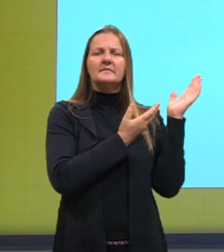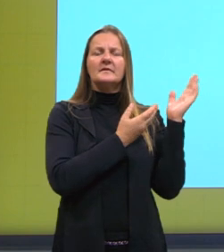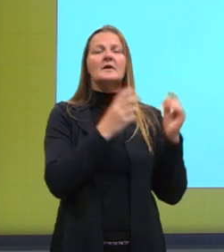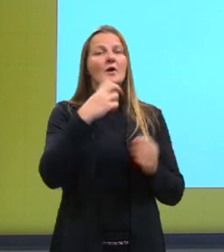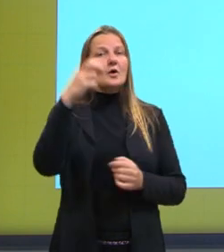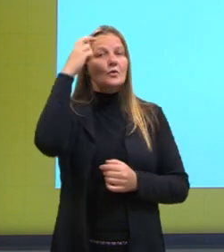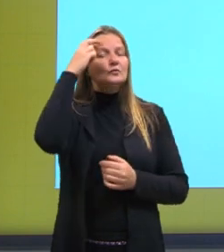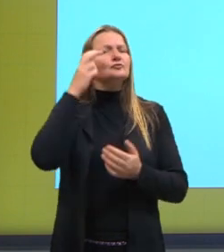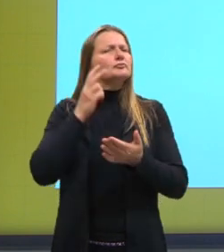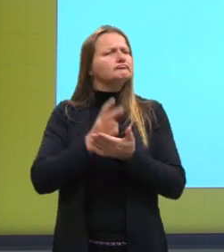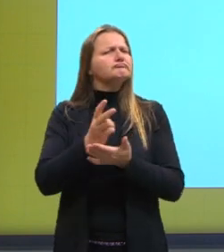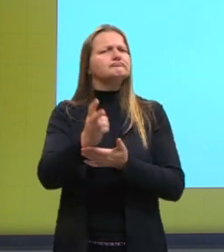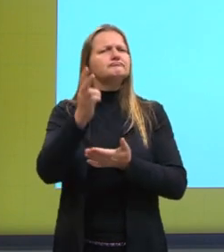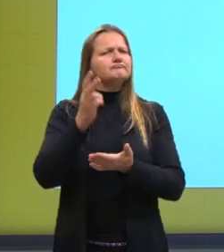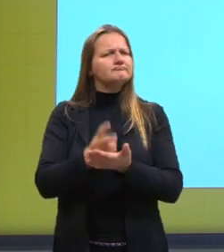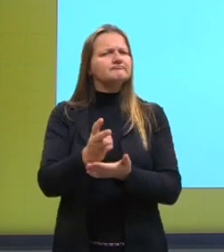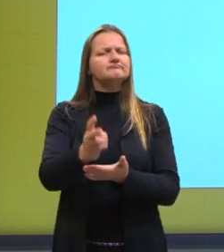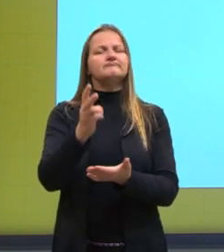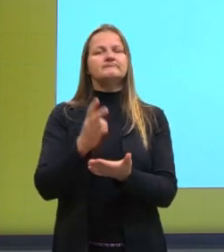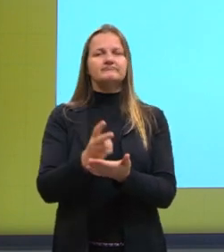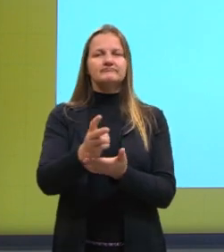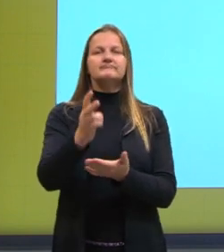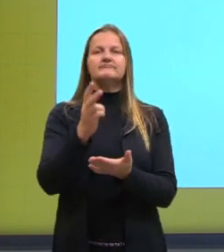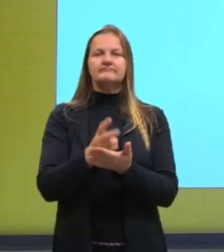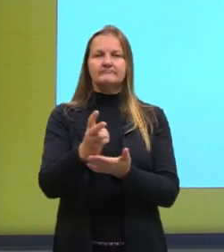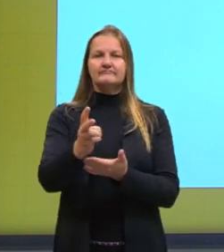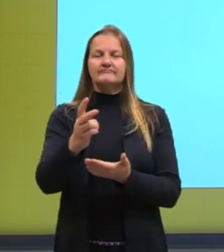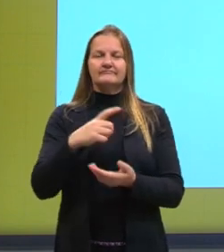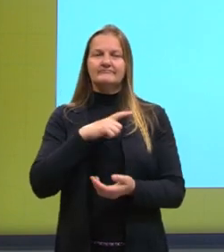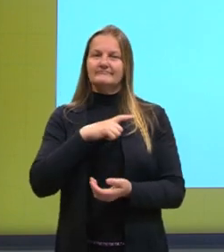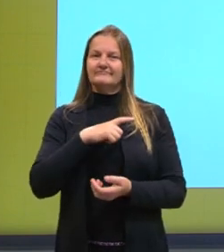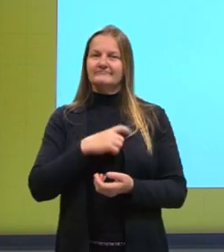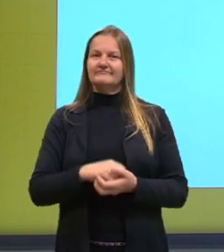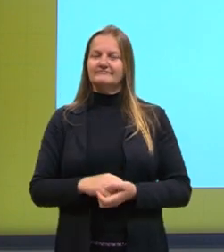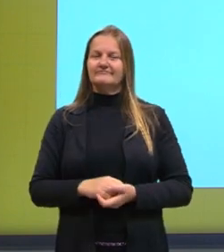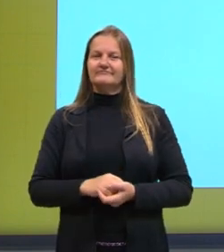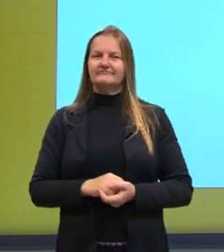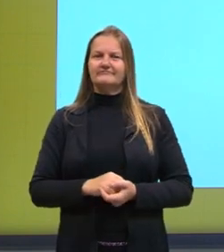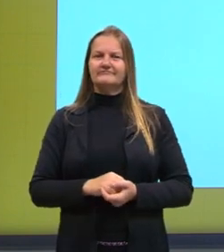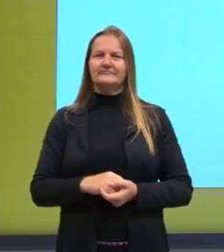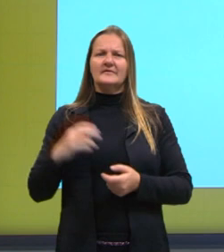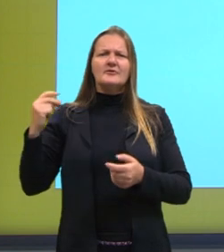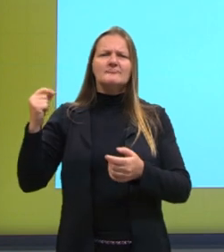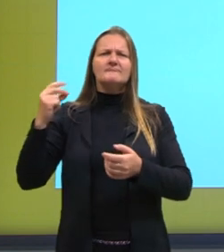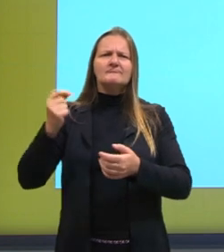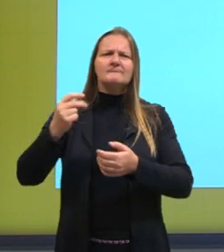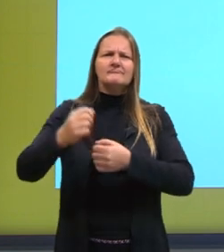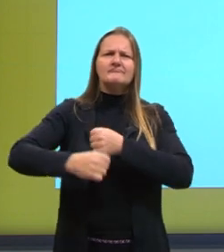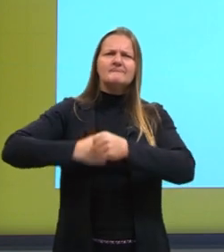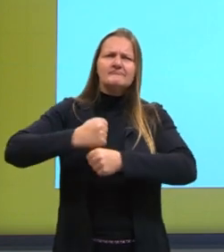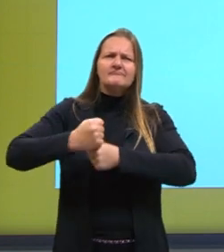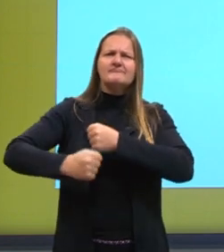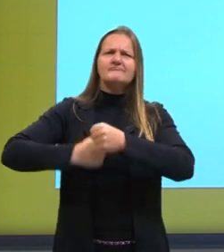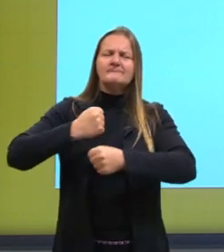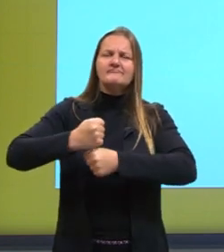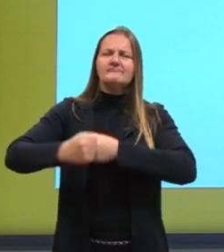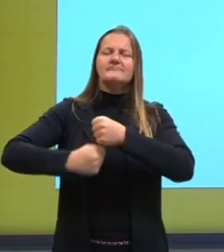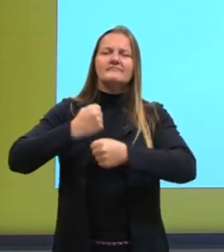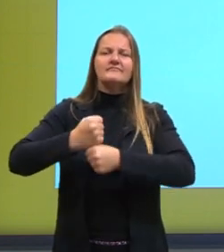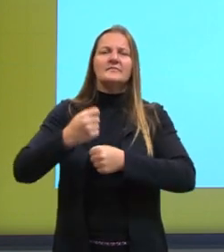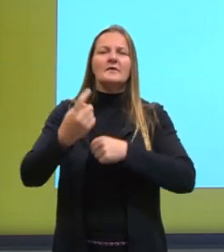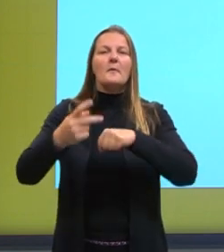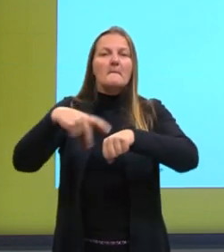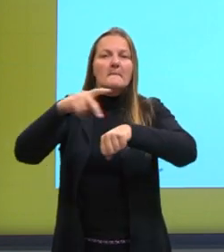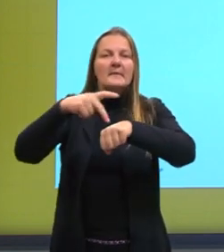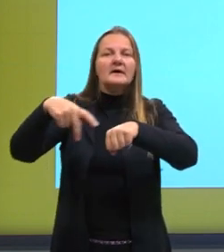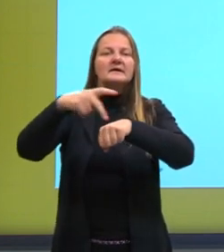Isso que interessante. Por exemplo, muitas nações, muitas raças não existem